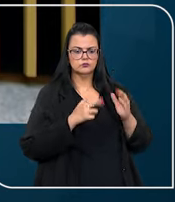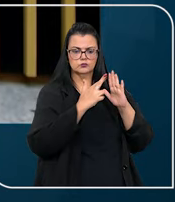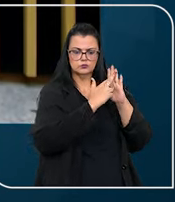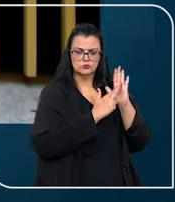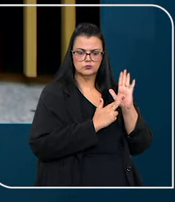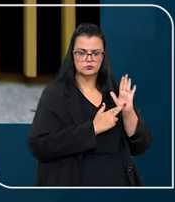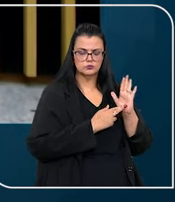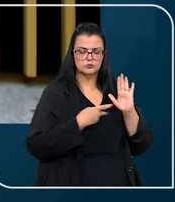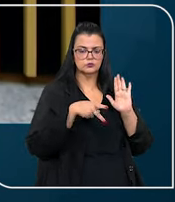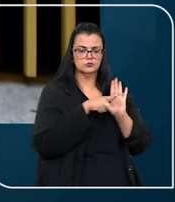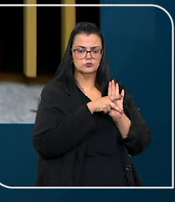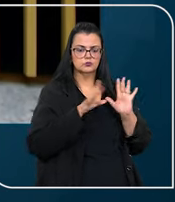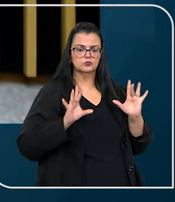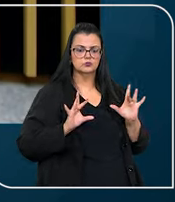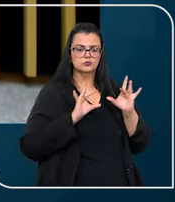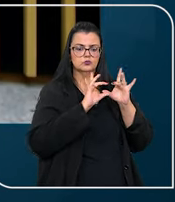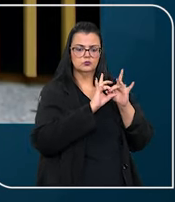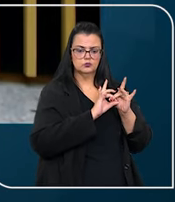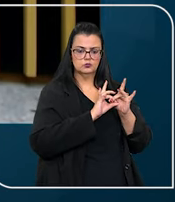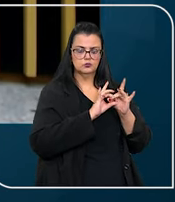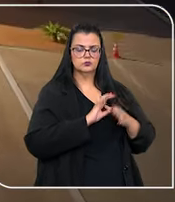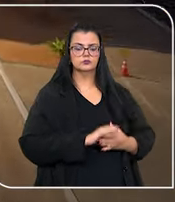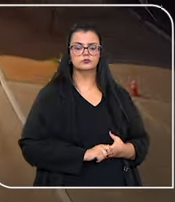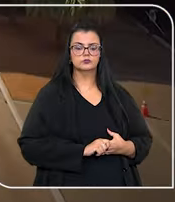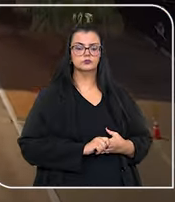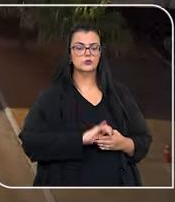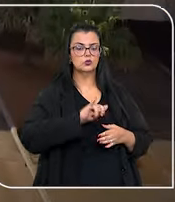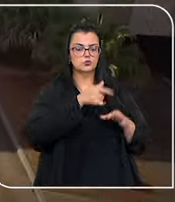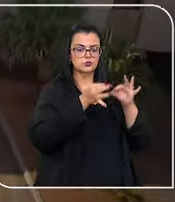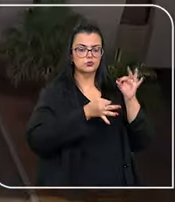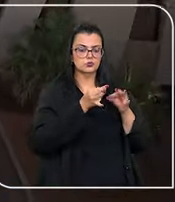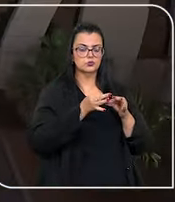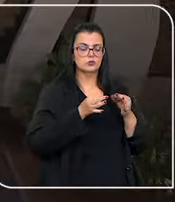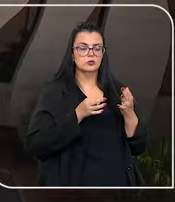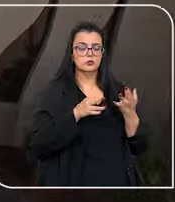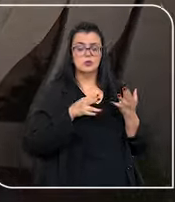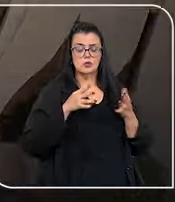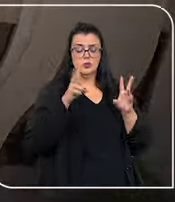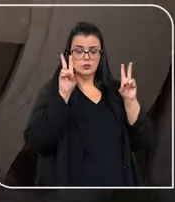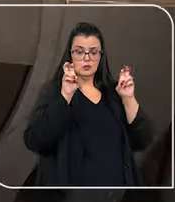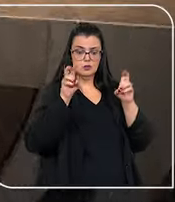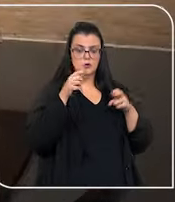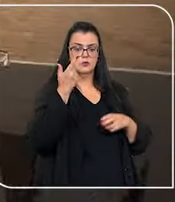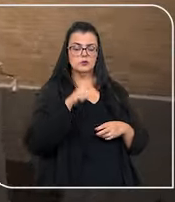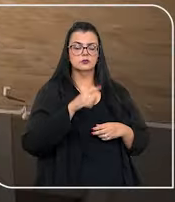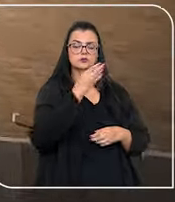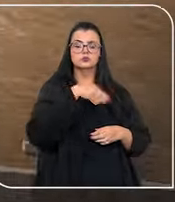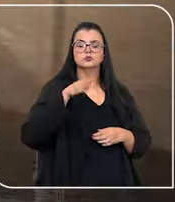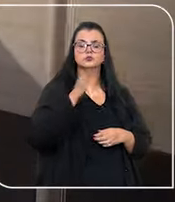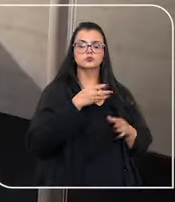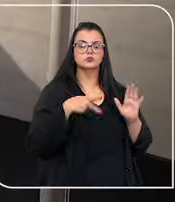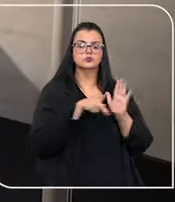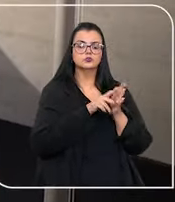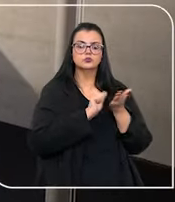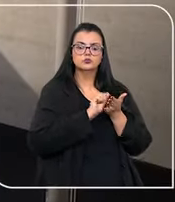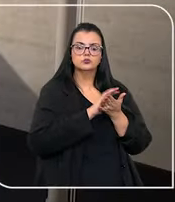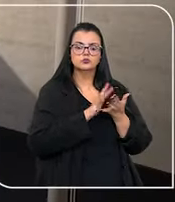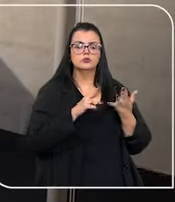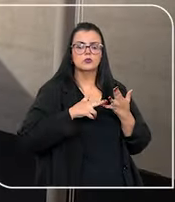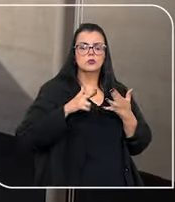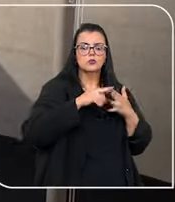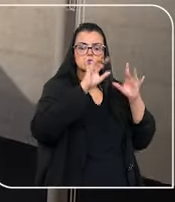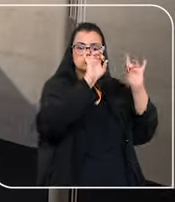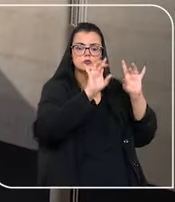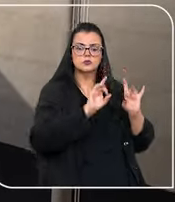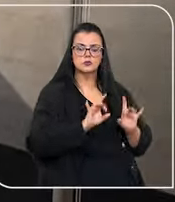precedente com efeito vinculante. Até o julgamento do tema repetitivo, está suspenso o processamento dos